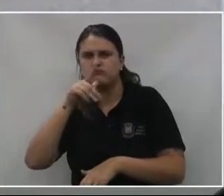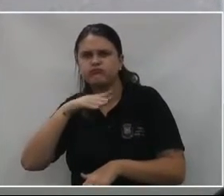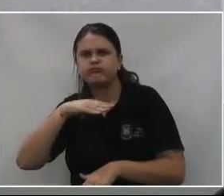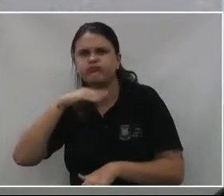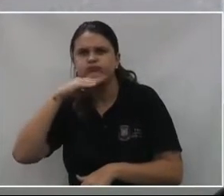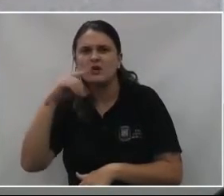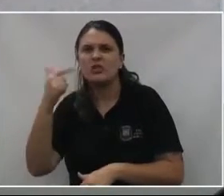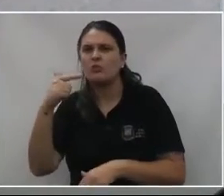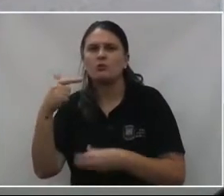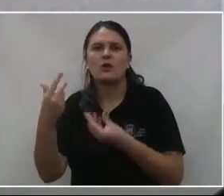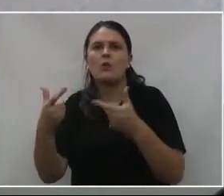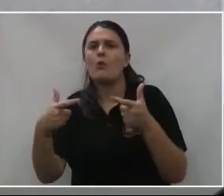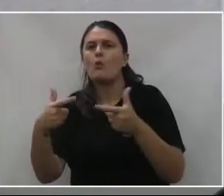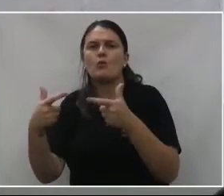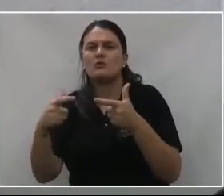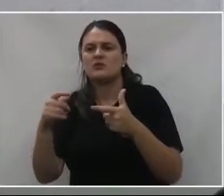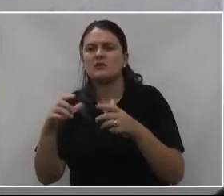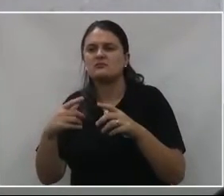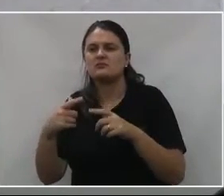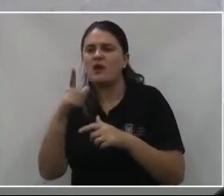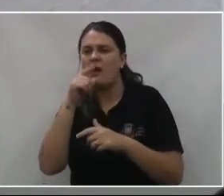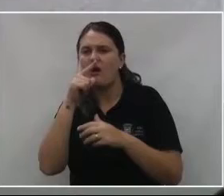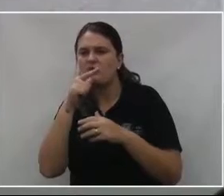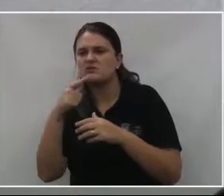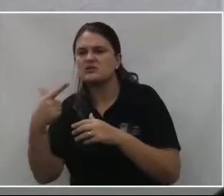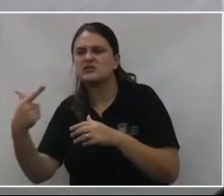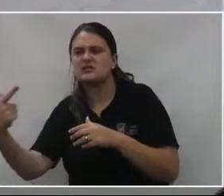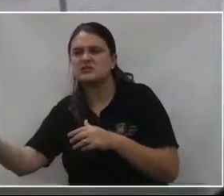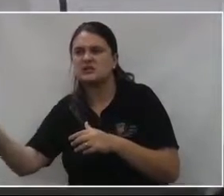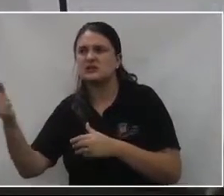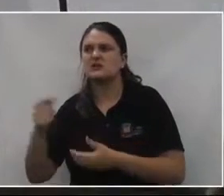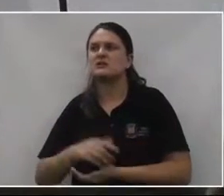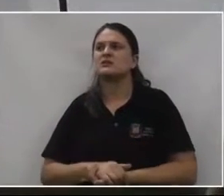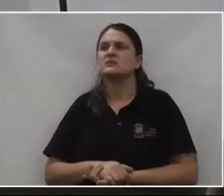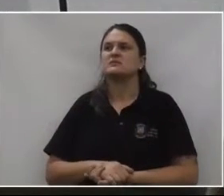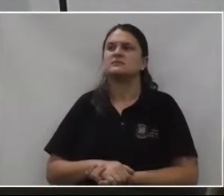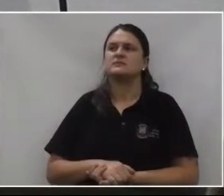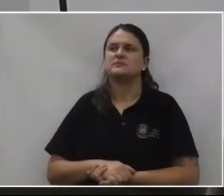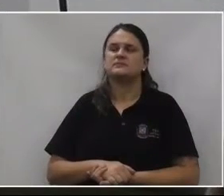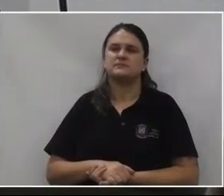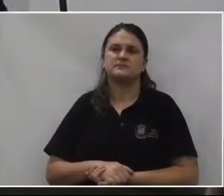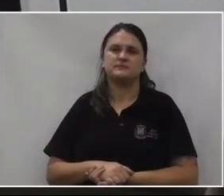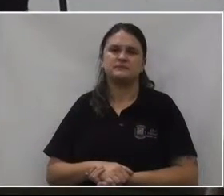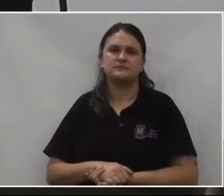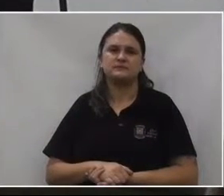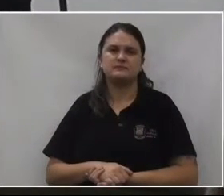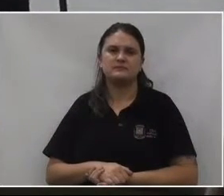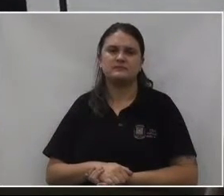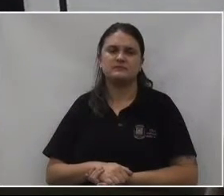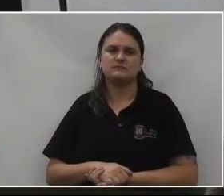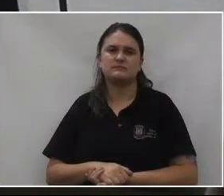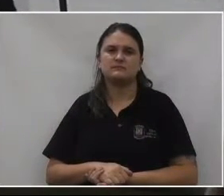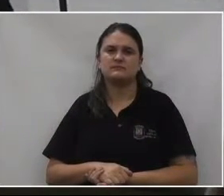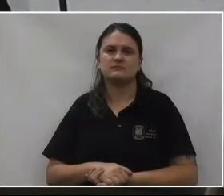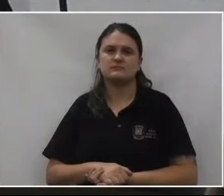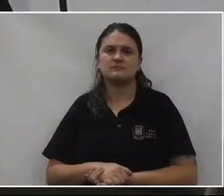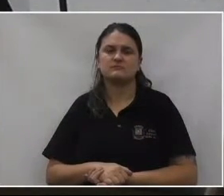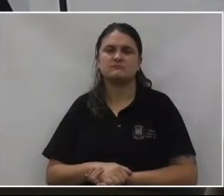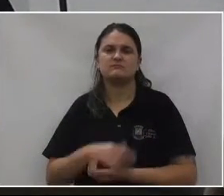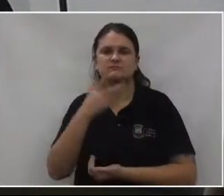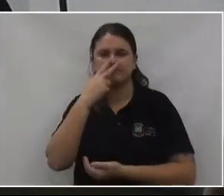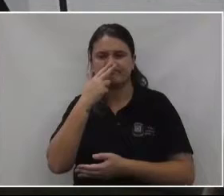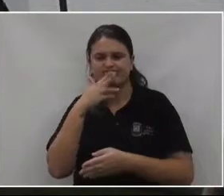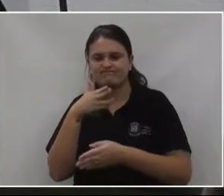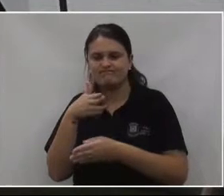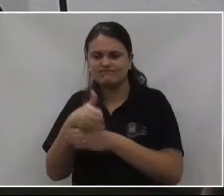não tem para onde escoar. Não sei se para o direito é uma anuncial, que quer. Acredito que seja, né? Mas... Essa aqui é a